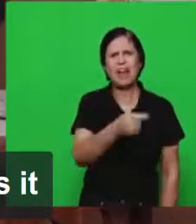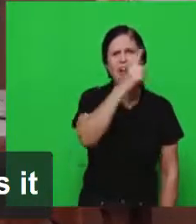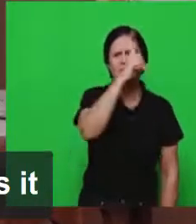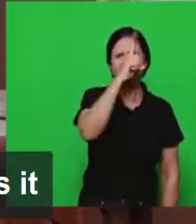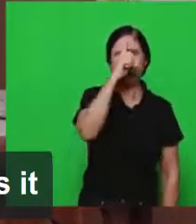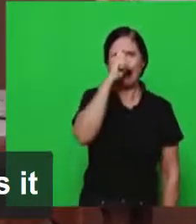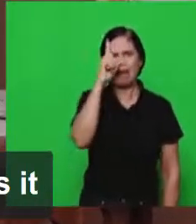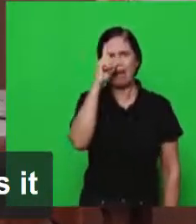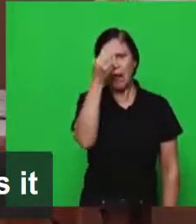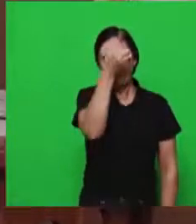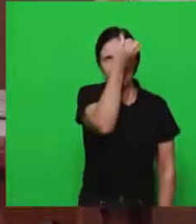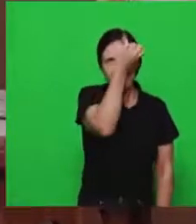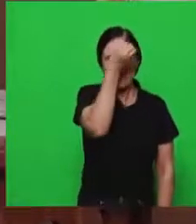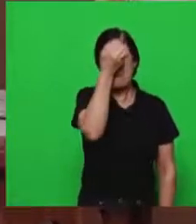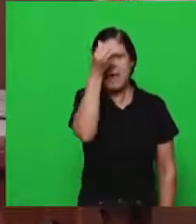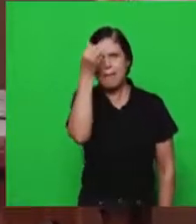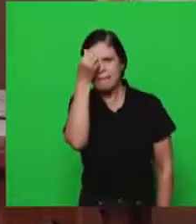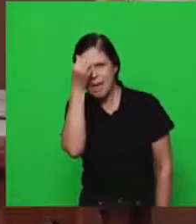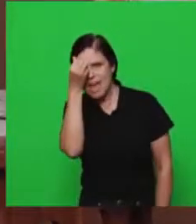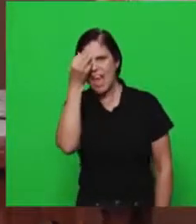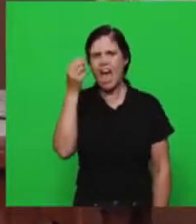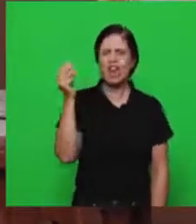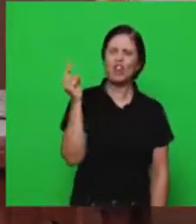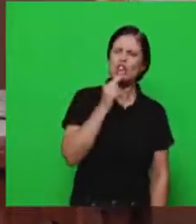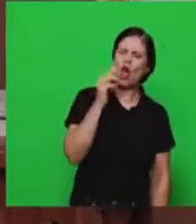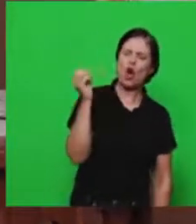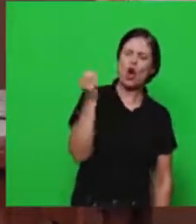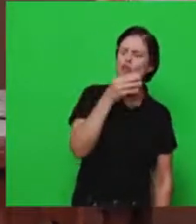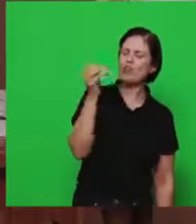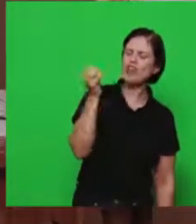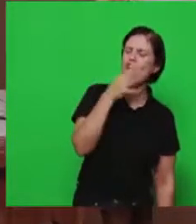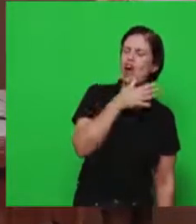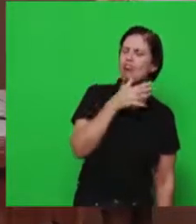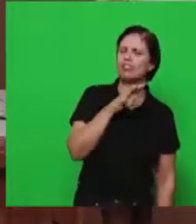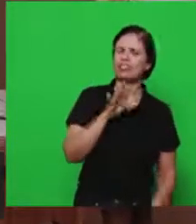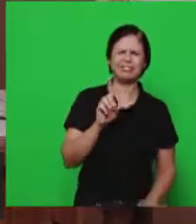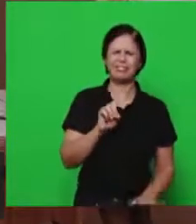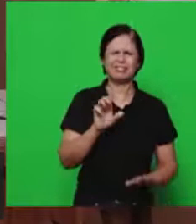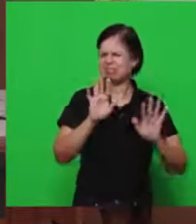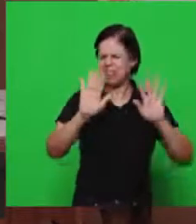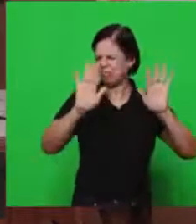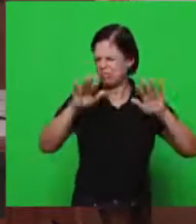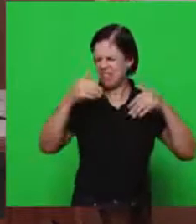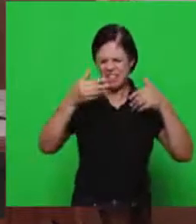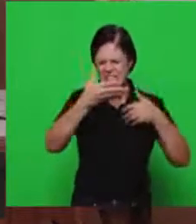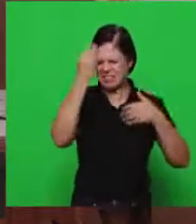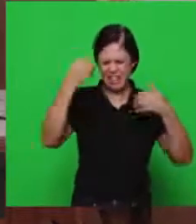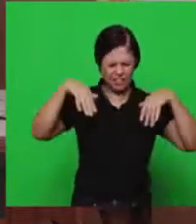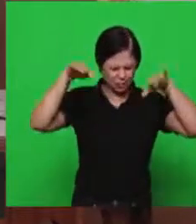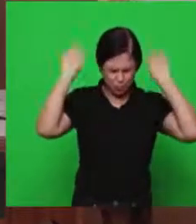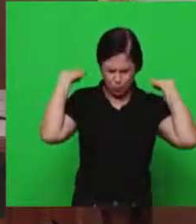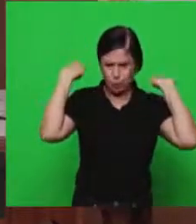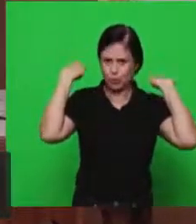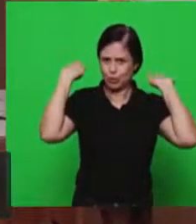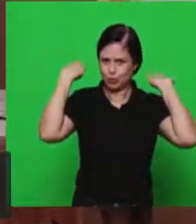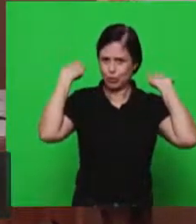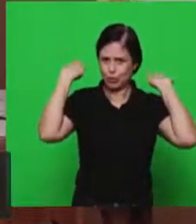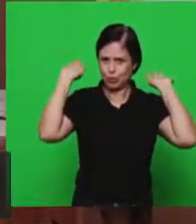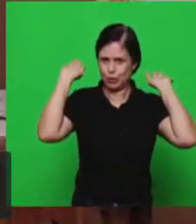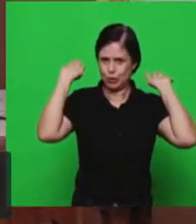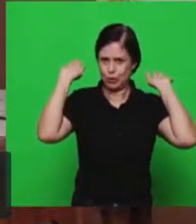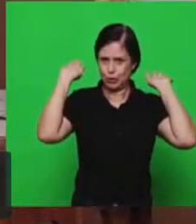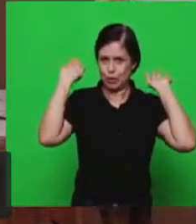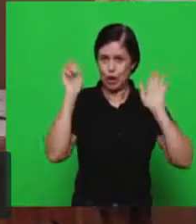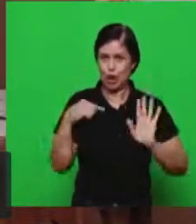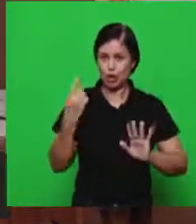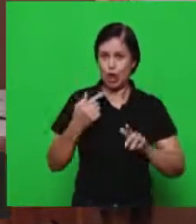todo mundo gosta disso são novidades todo mundo fica feliz só que quem vai se meter com isso que vai para o milênio